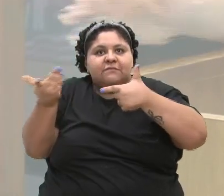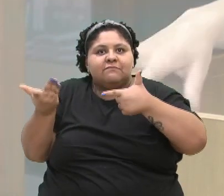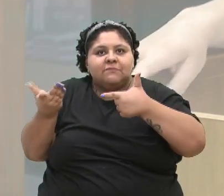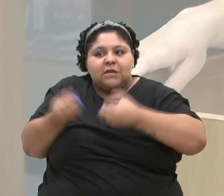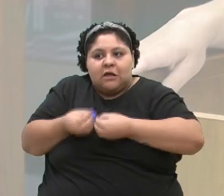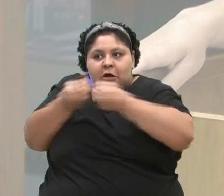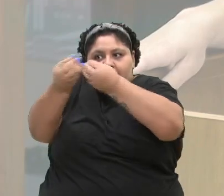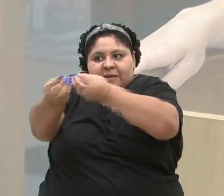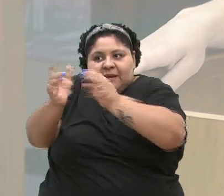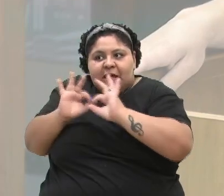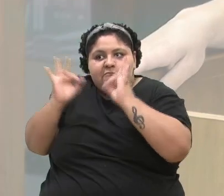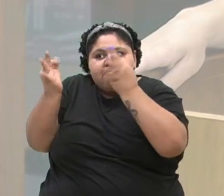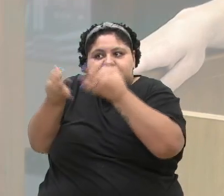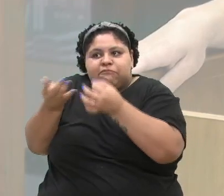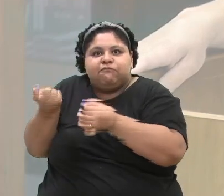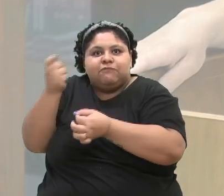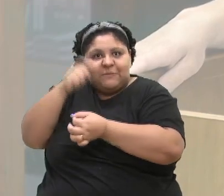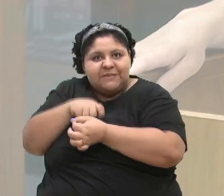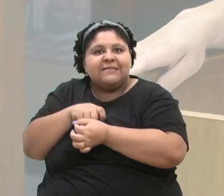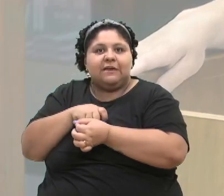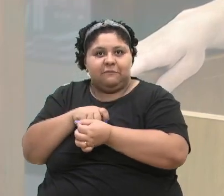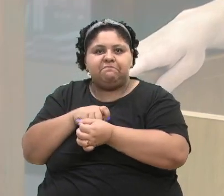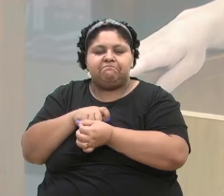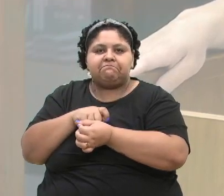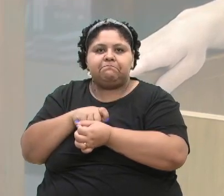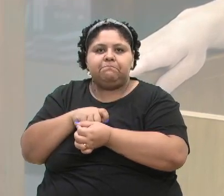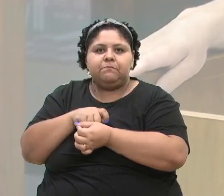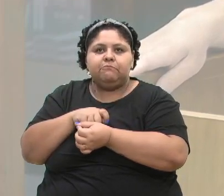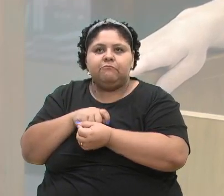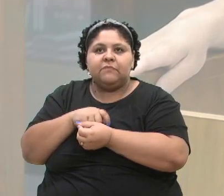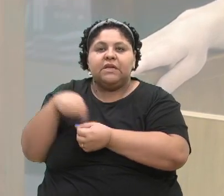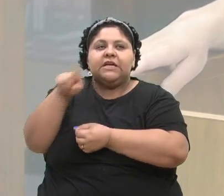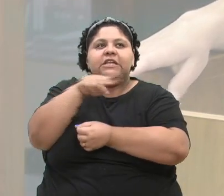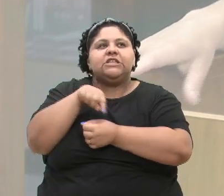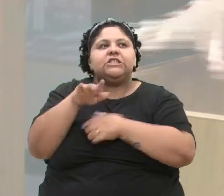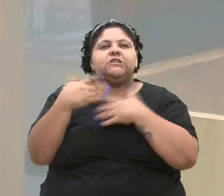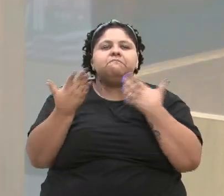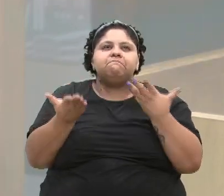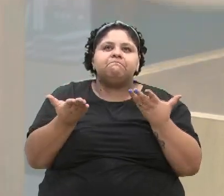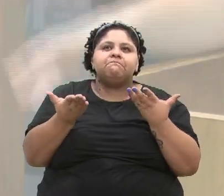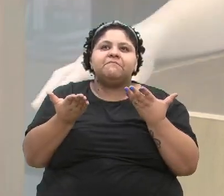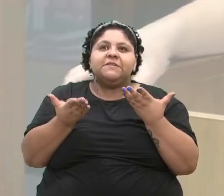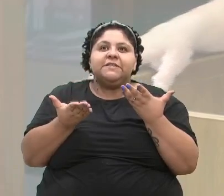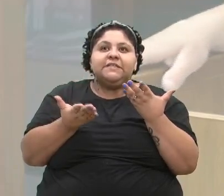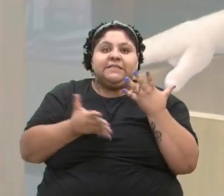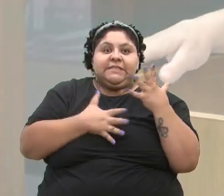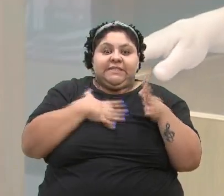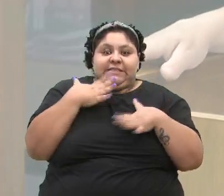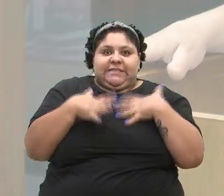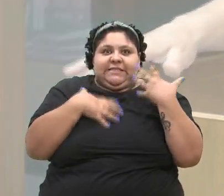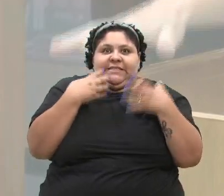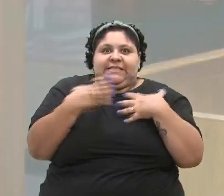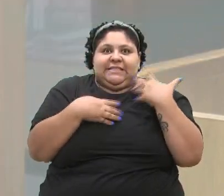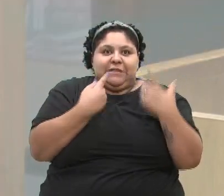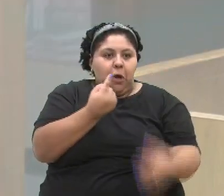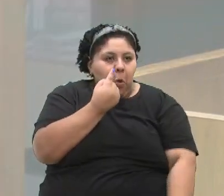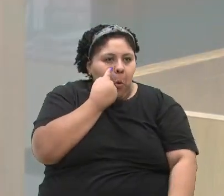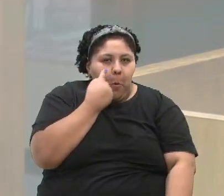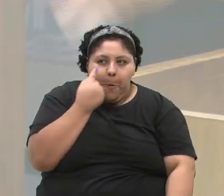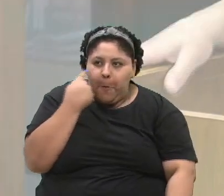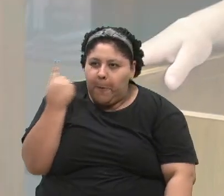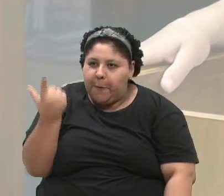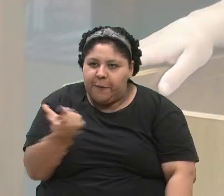entregar para aquelas famílias que precisavam tanto. E aí a gente ficava ravoroçado, olhava aquelas